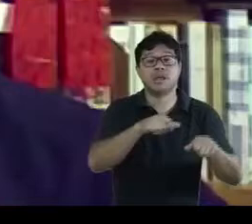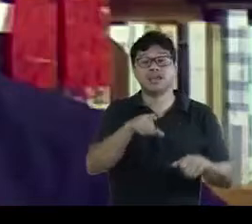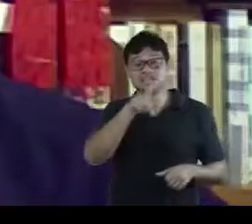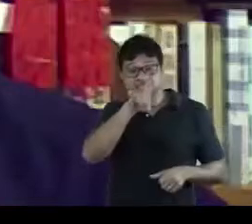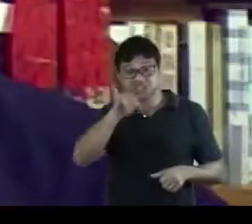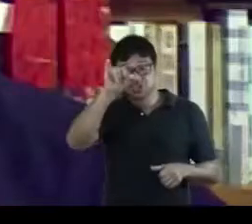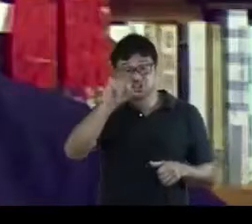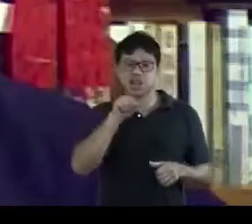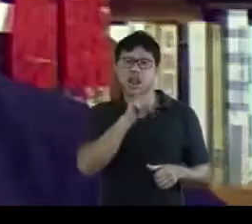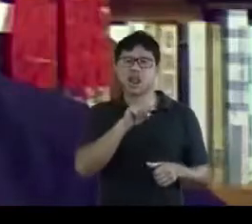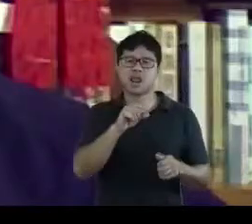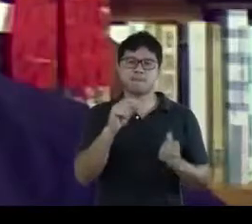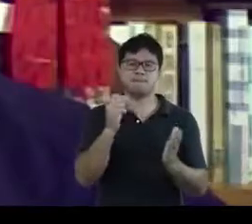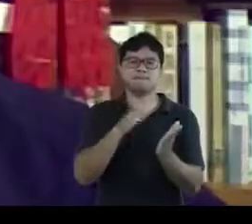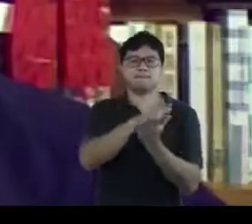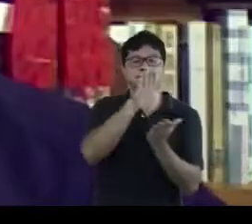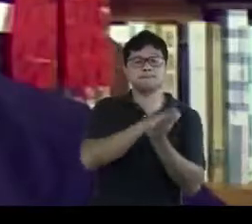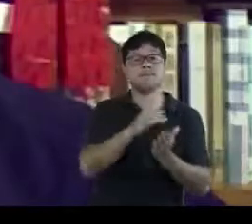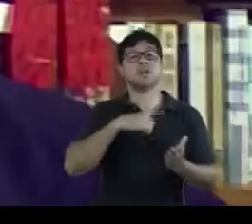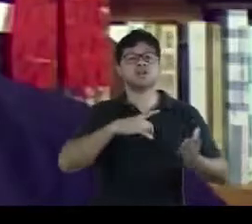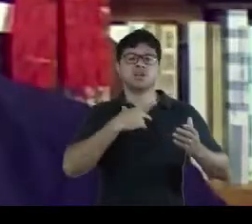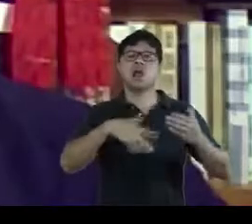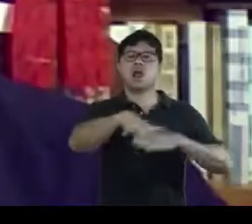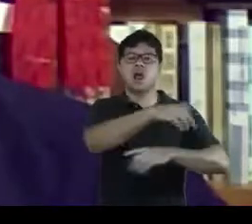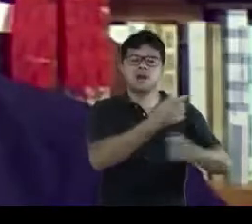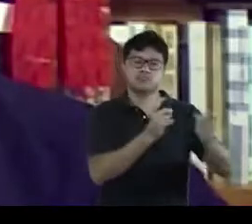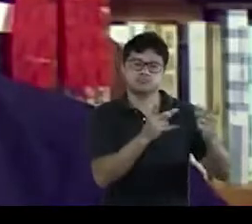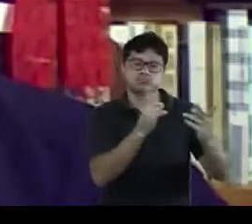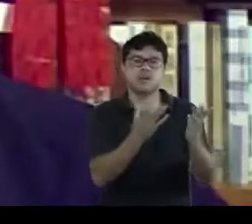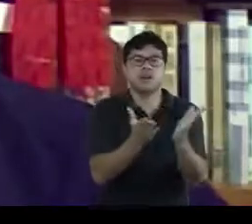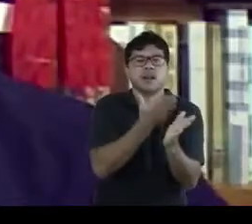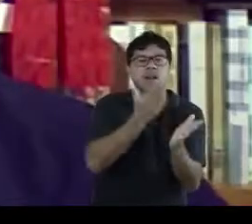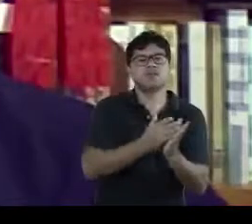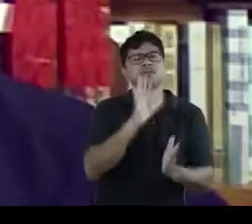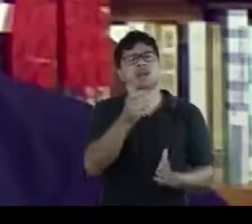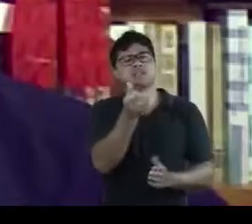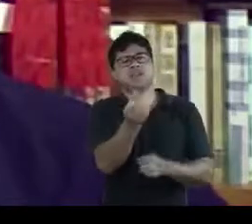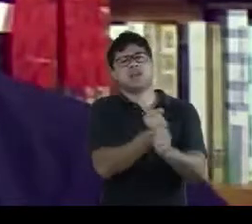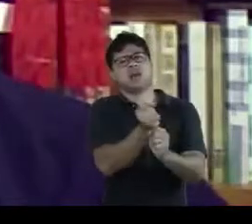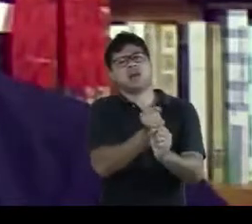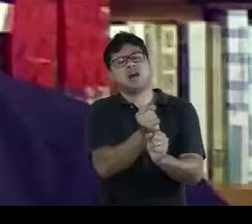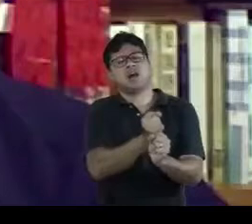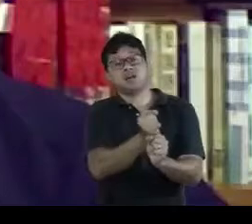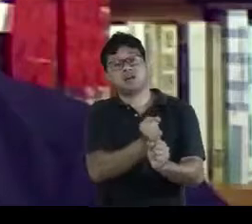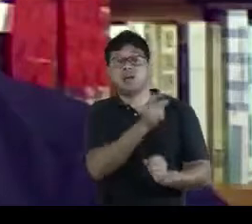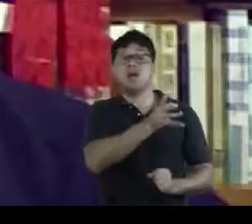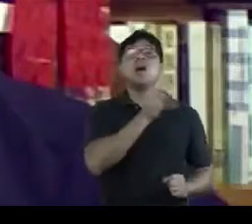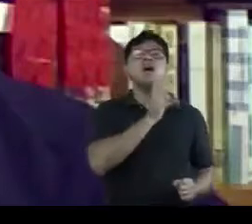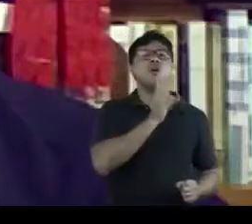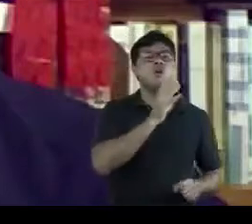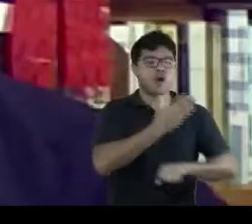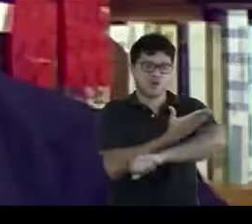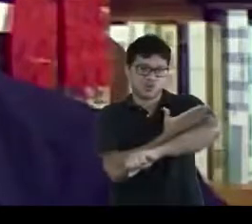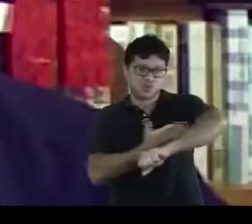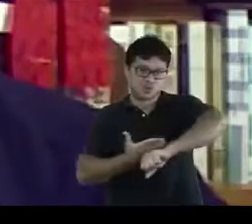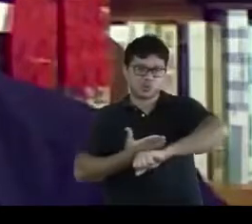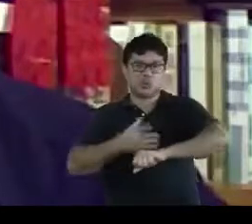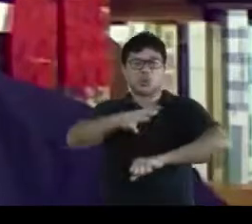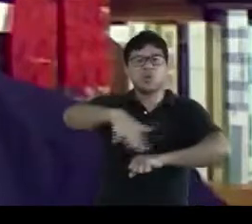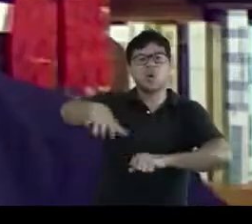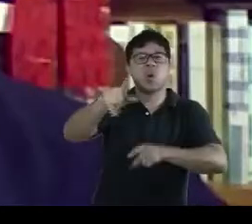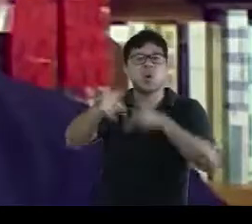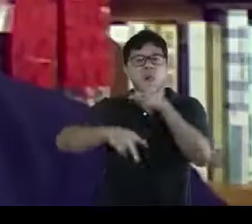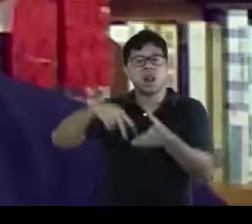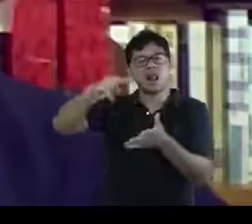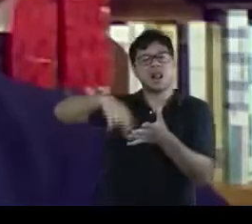indicar que do Jardin já atuava no mercado livreiro, havia cerca de seis anos, e que conhecia os hábitos dos leitores